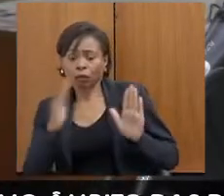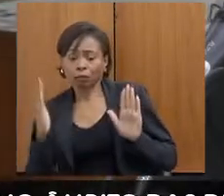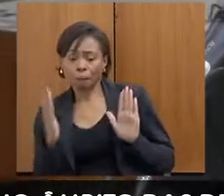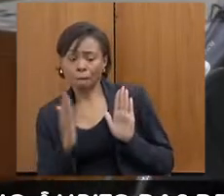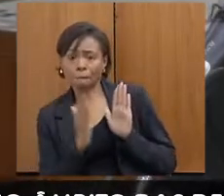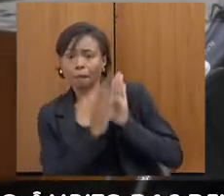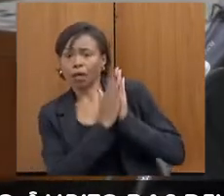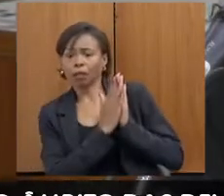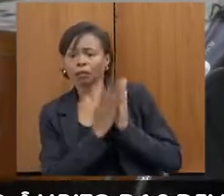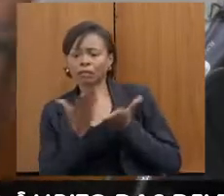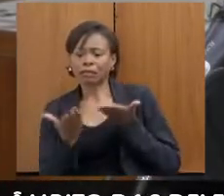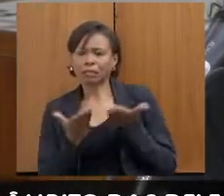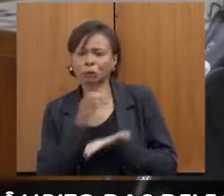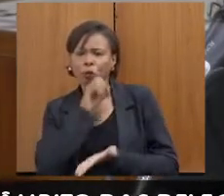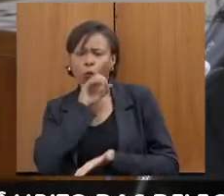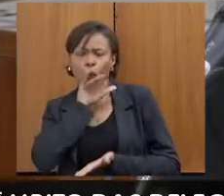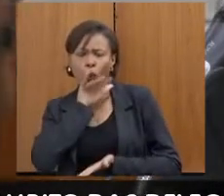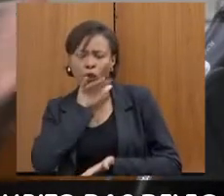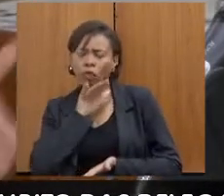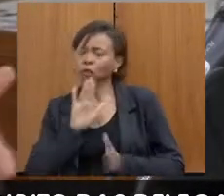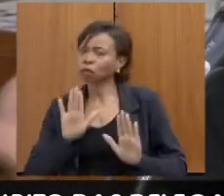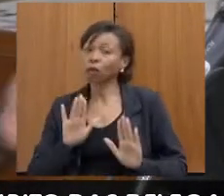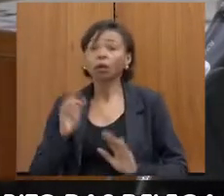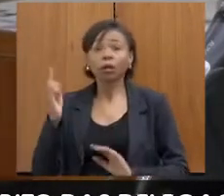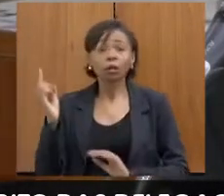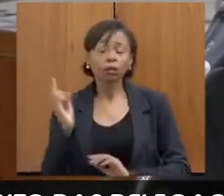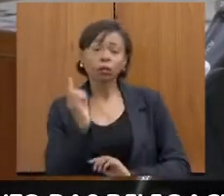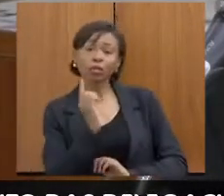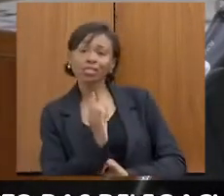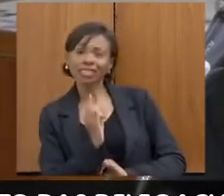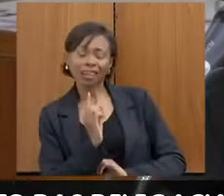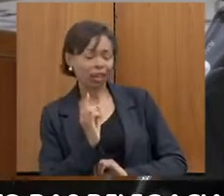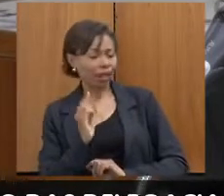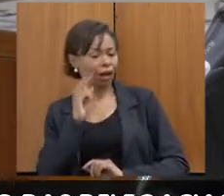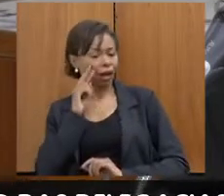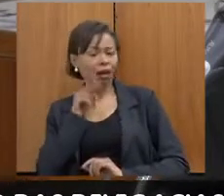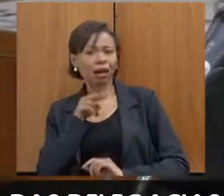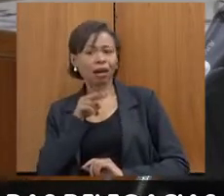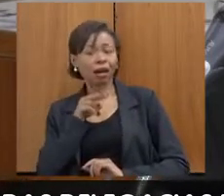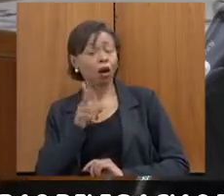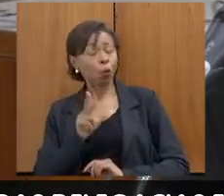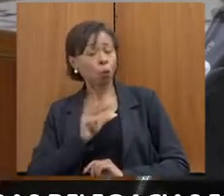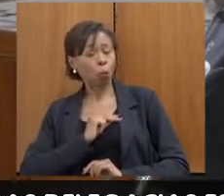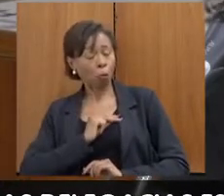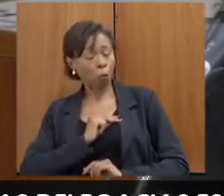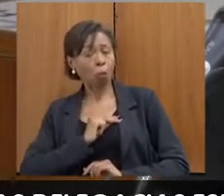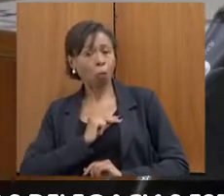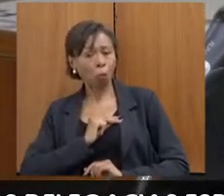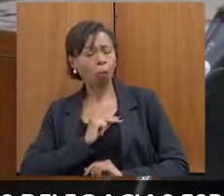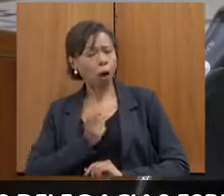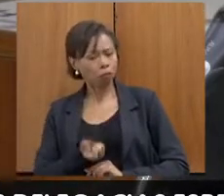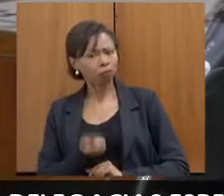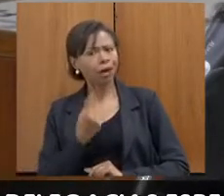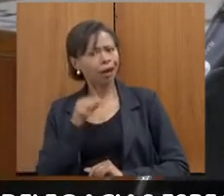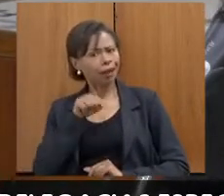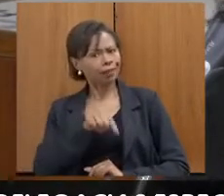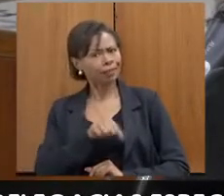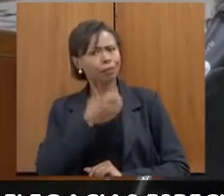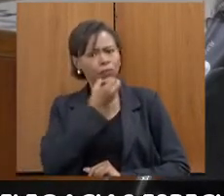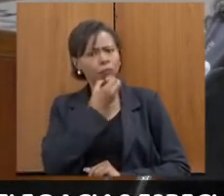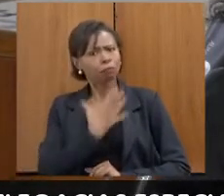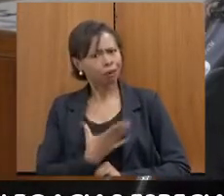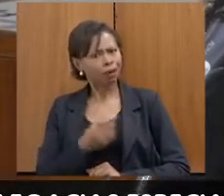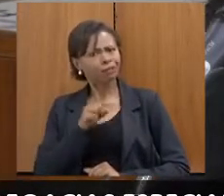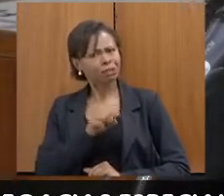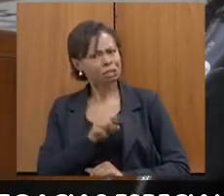mau atendimento ao mau acolhimento. E aí é muito interessante quando a mulher chega e ela está no atendimento e fala, nossa, eu pensei que era outra coisa aqui que é muito legal, tipo, vocês